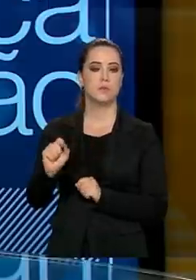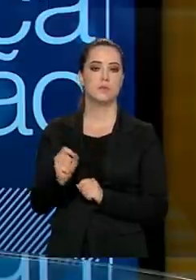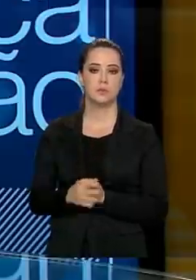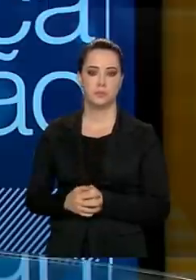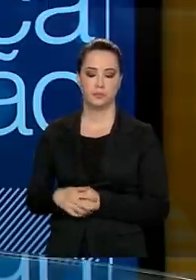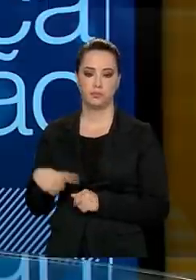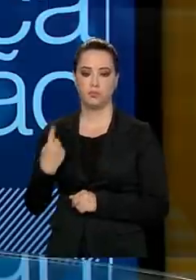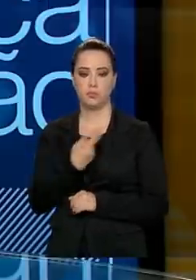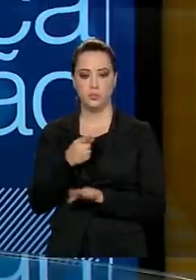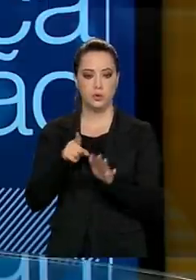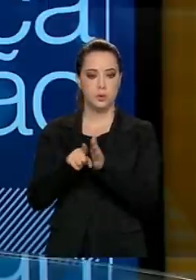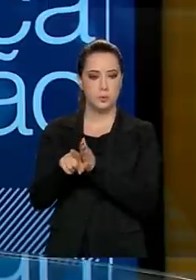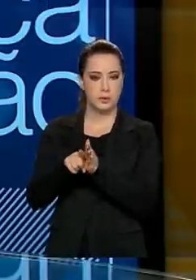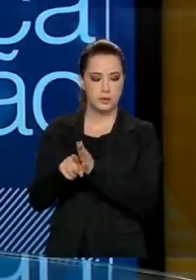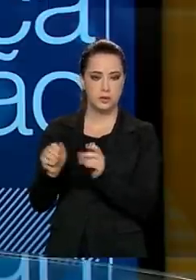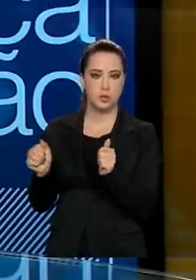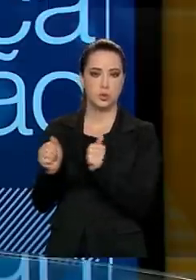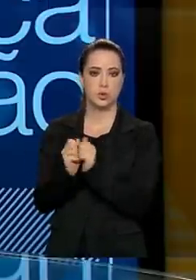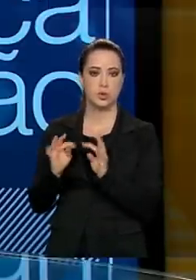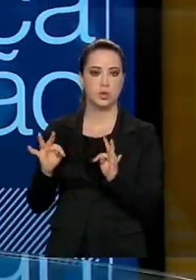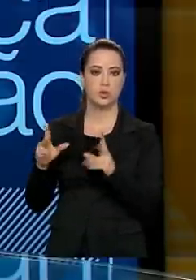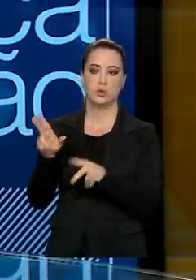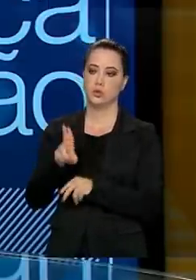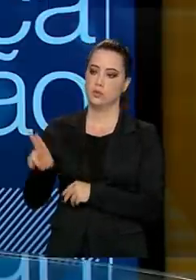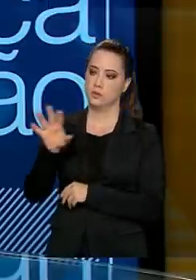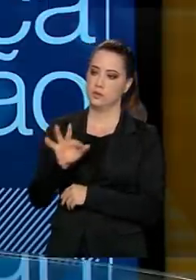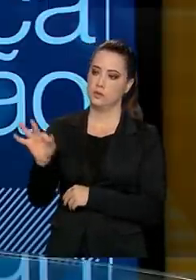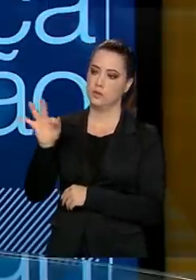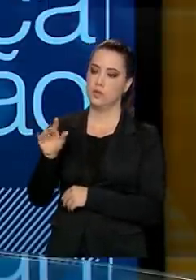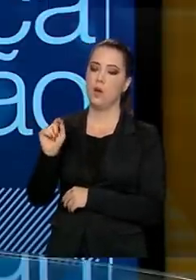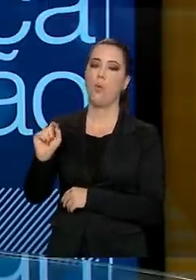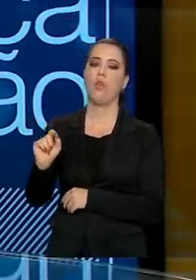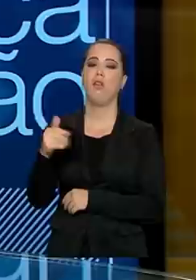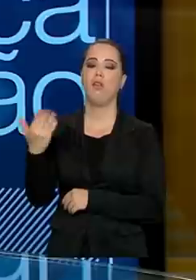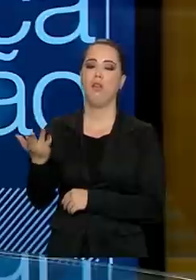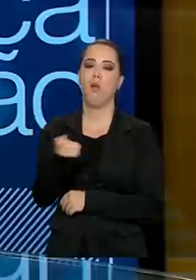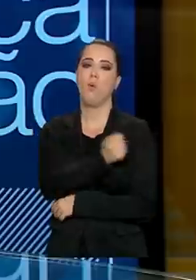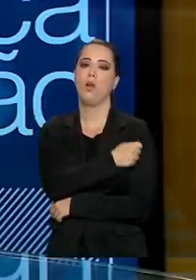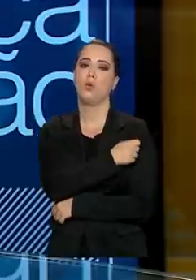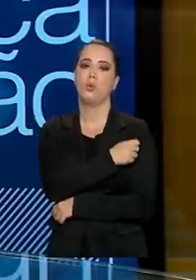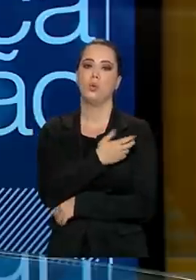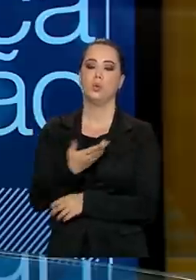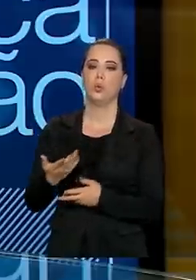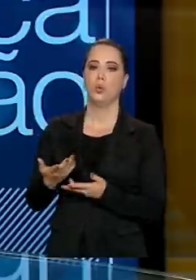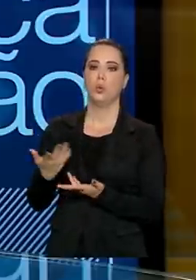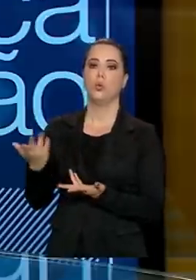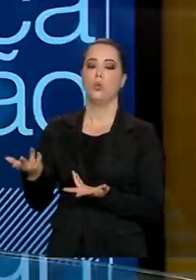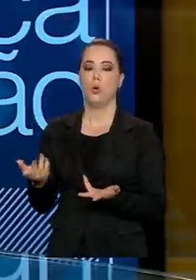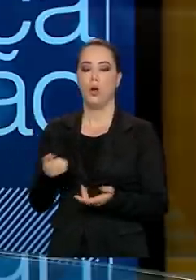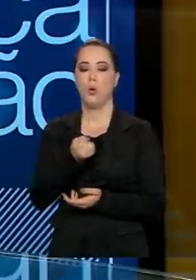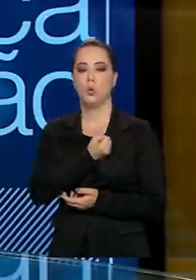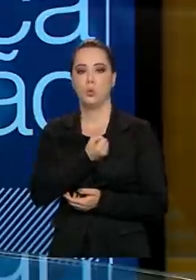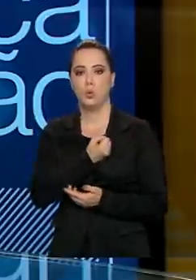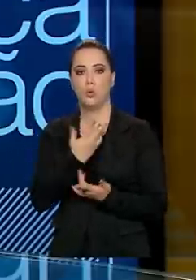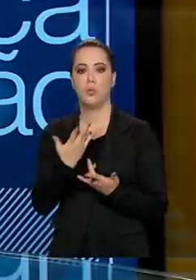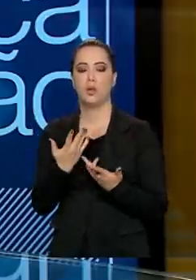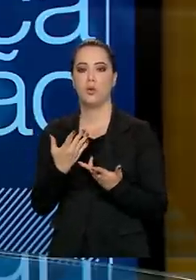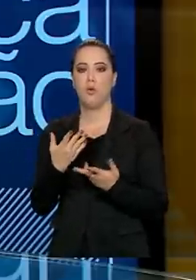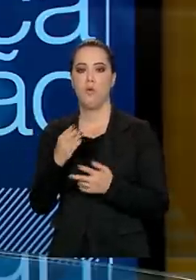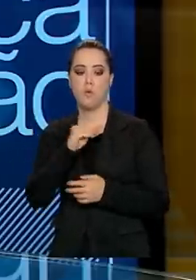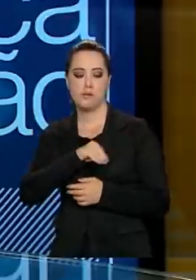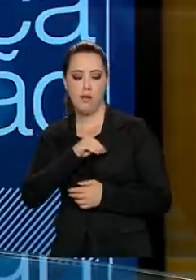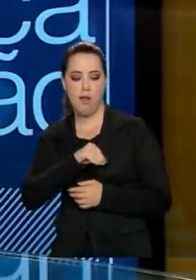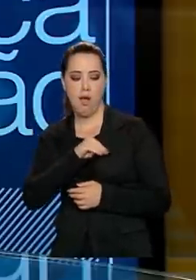levantamos, junto a todas as universidades federais, quem são esses alunos? Faixa de renda, quantos alunos com renda de per capita